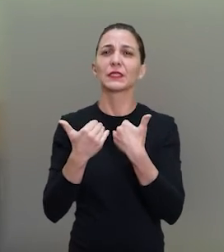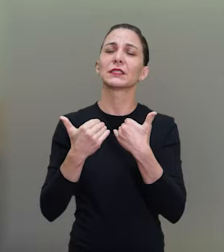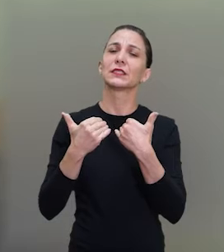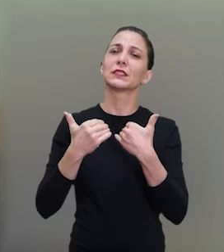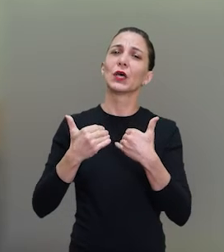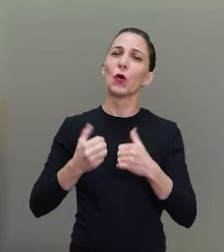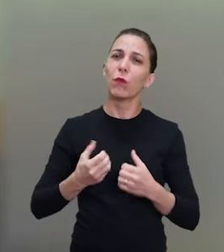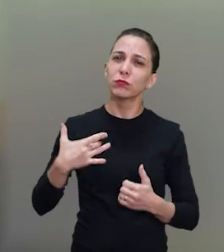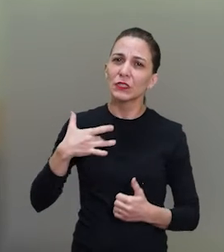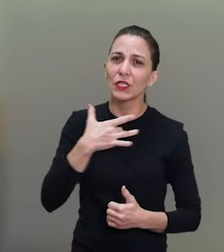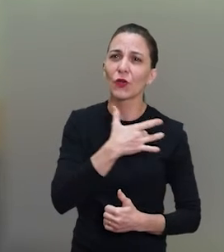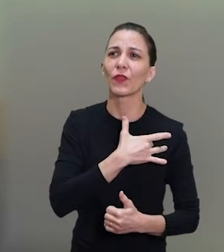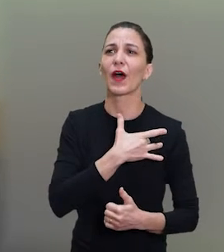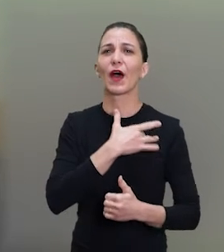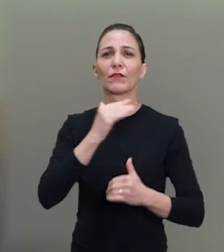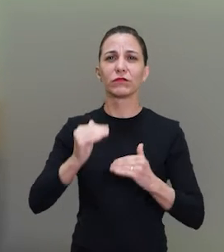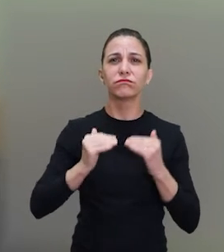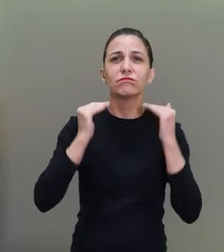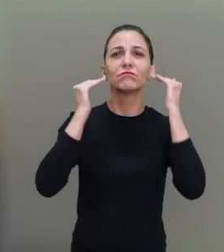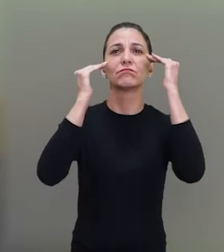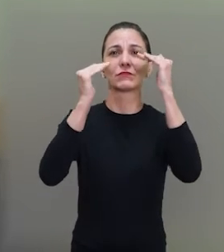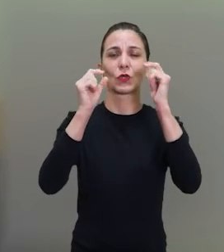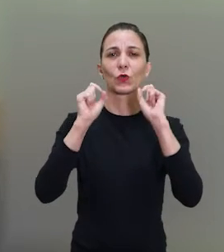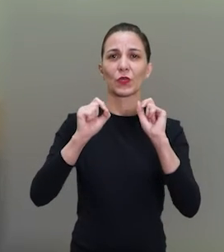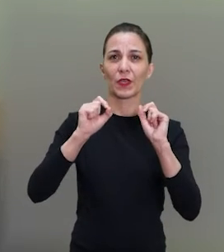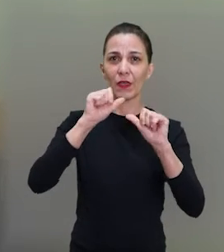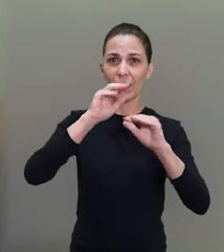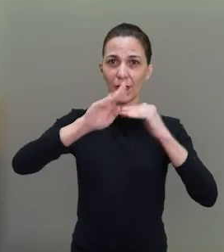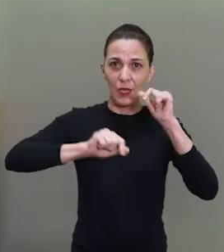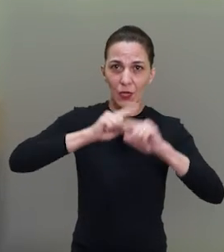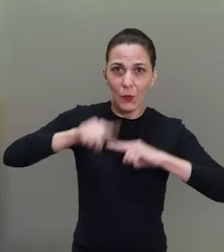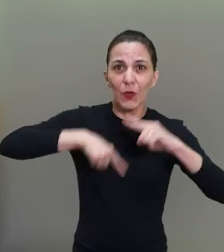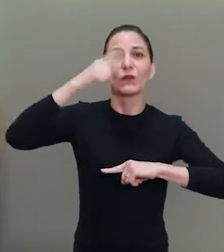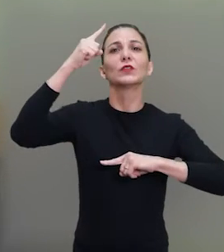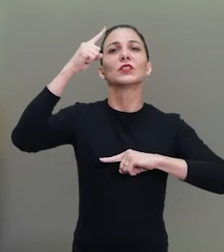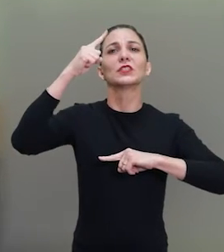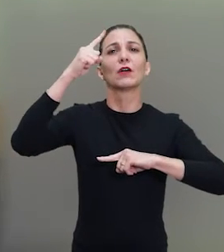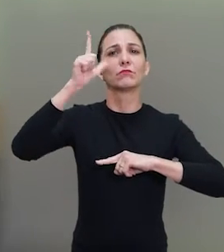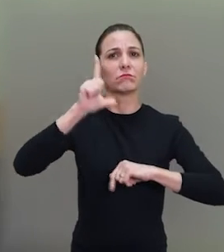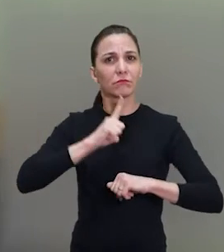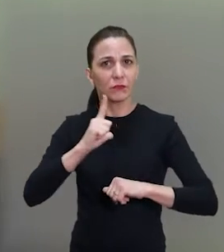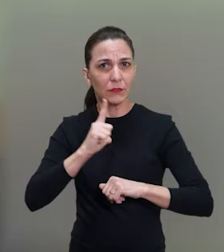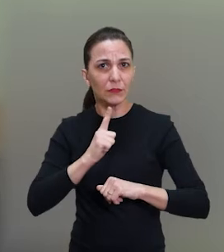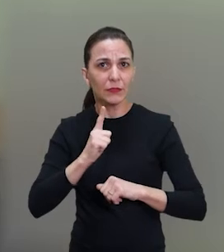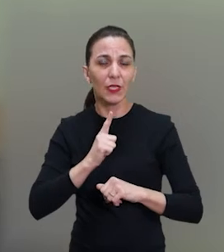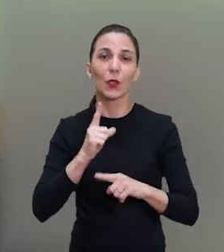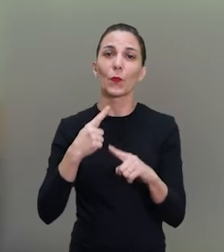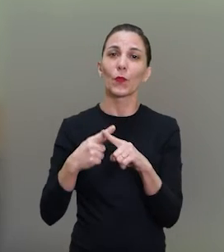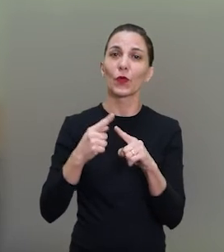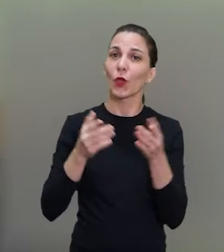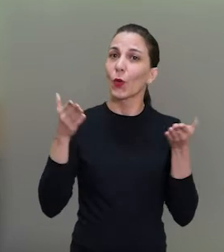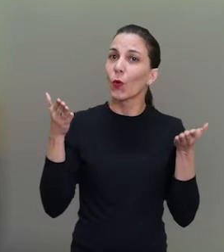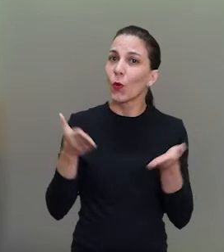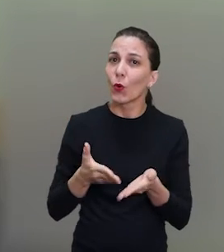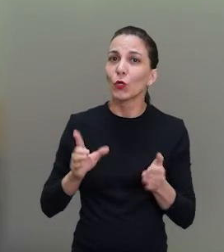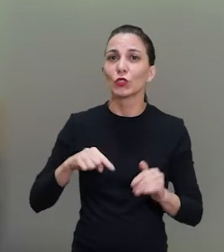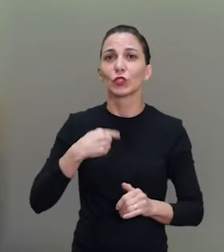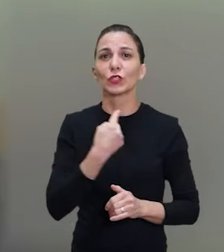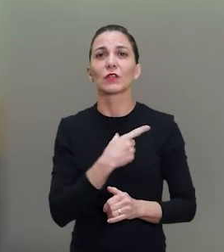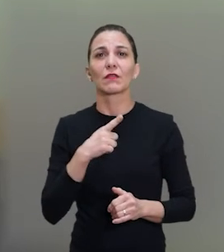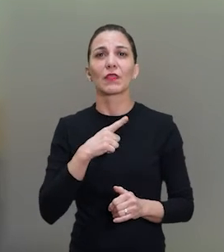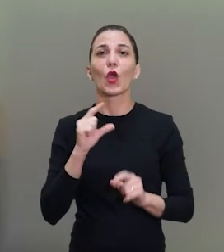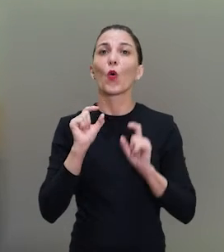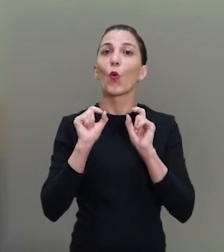Então, eu quero dizer, gente, que é uma revolução periférica. É uma revolução periférica porque hoje nós